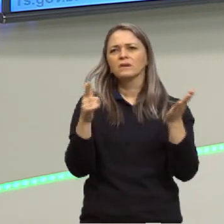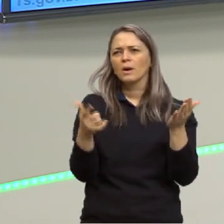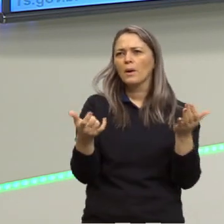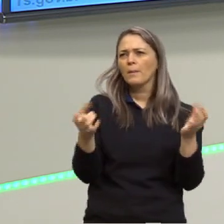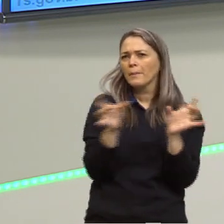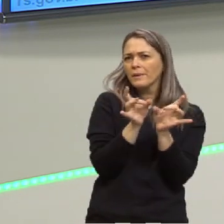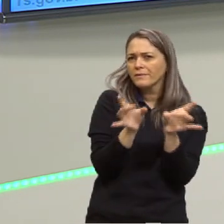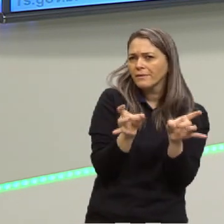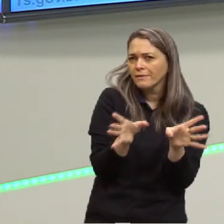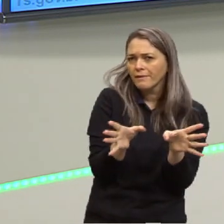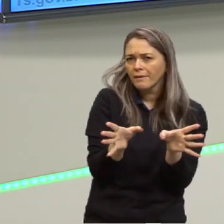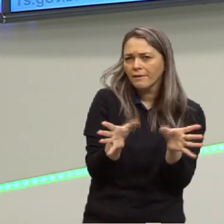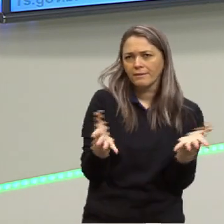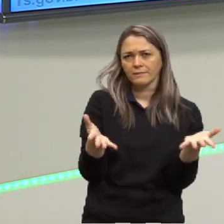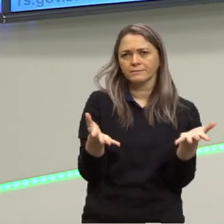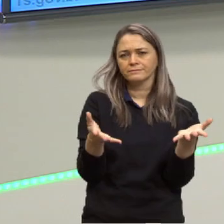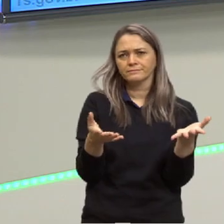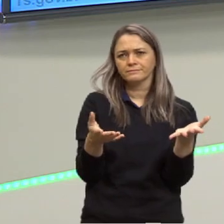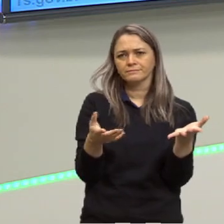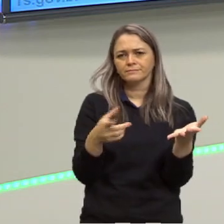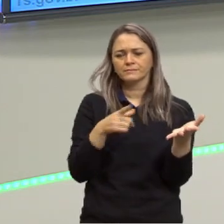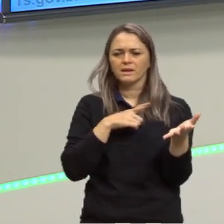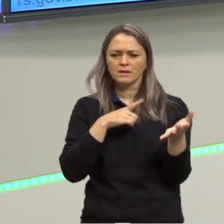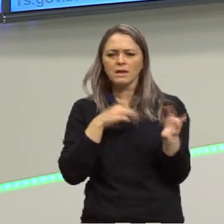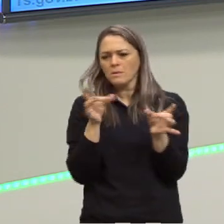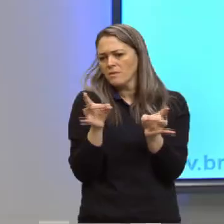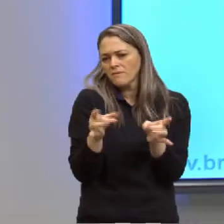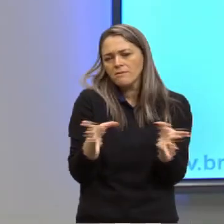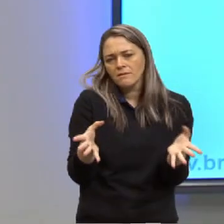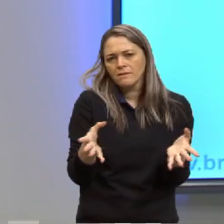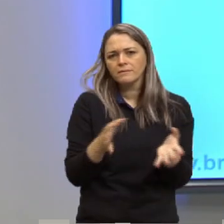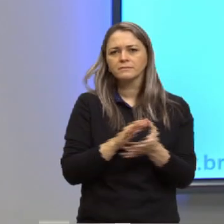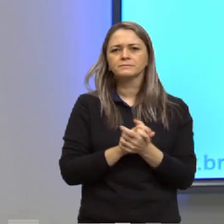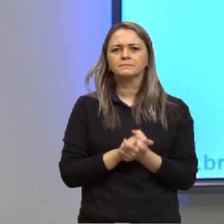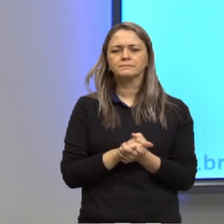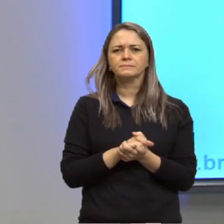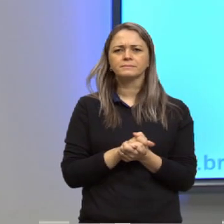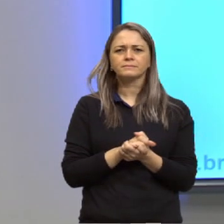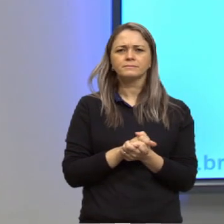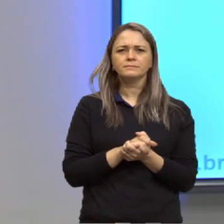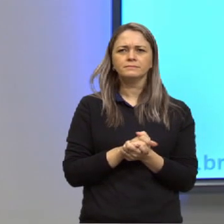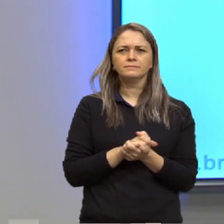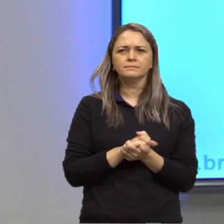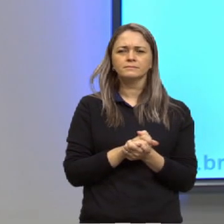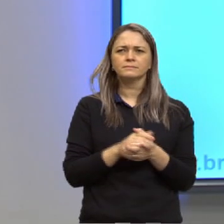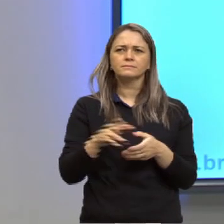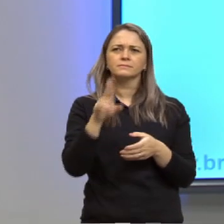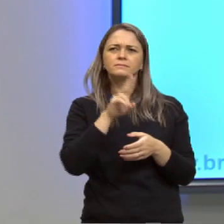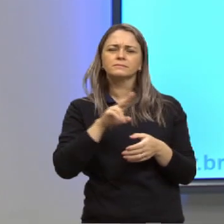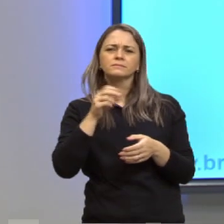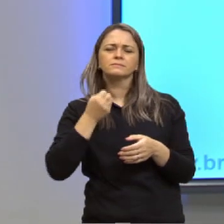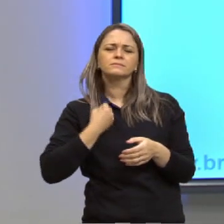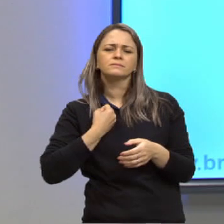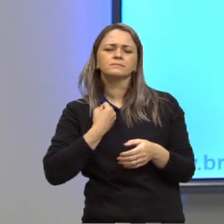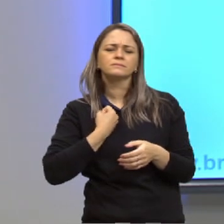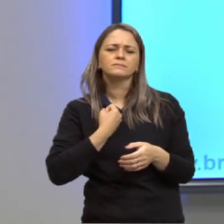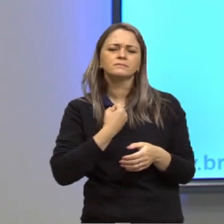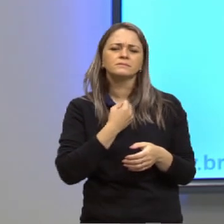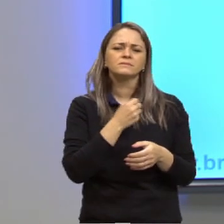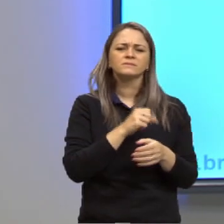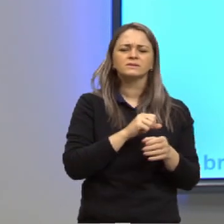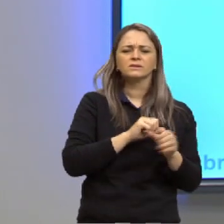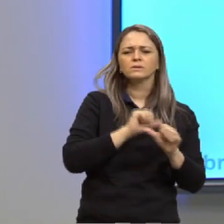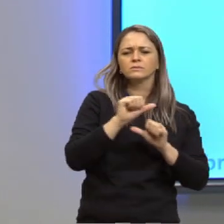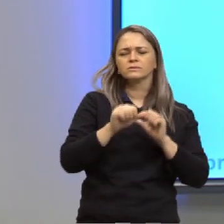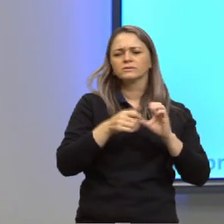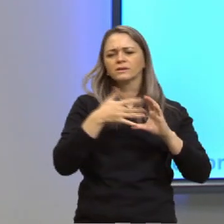coisas que não existem. Tá? Depois, emprego de numerais quantificando as características